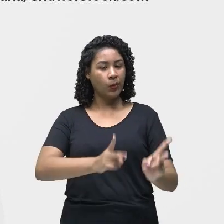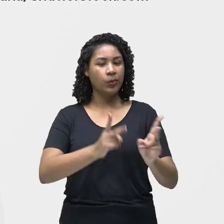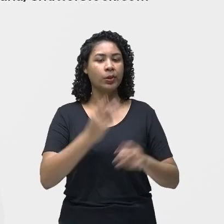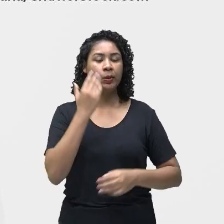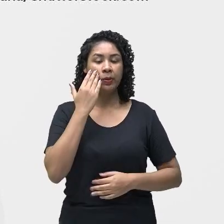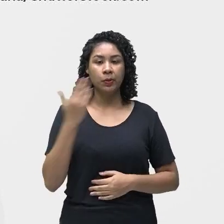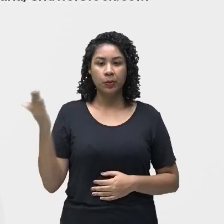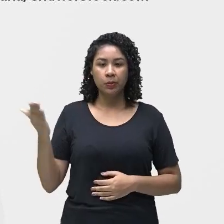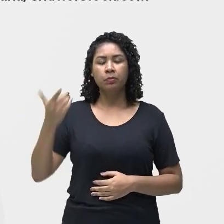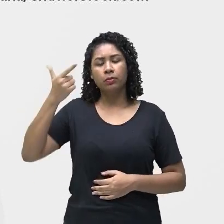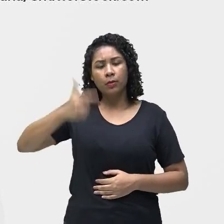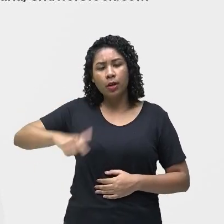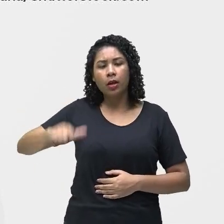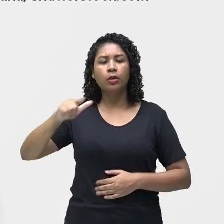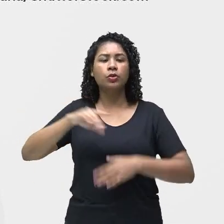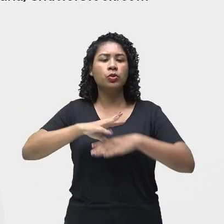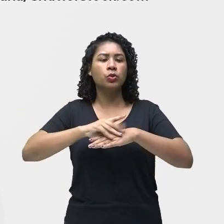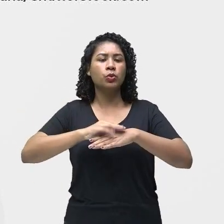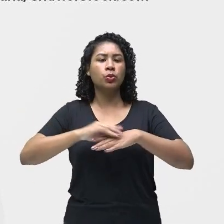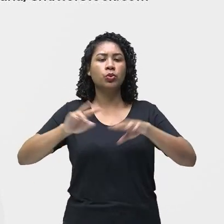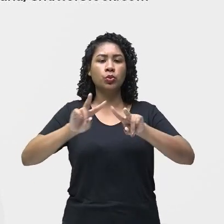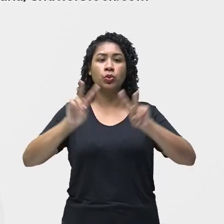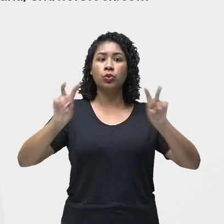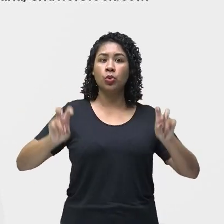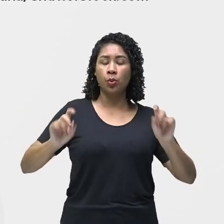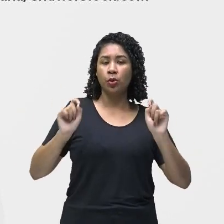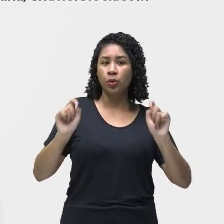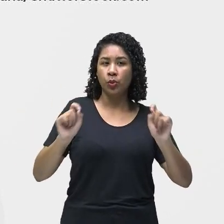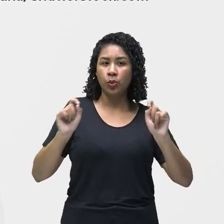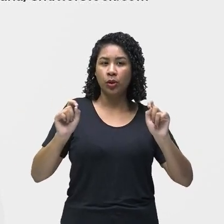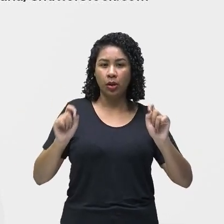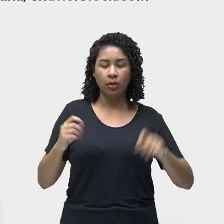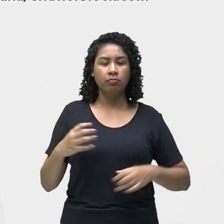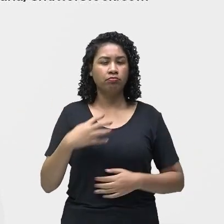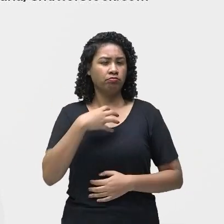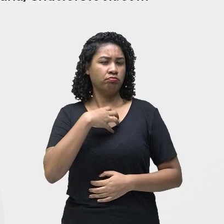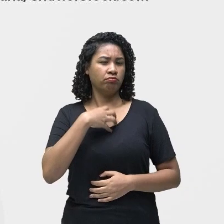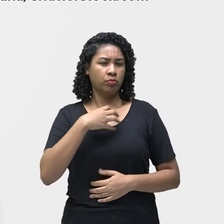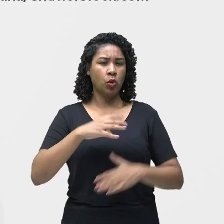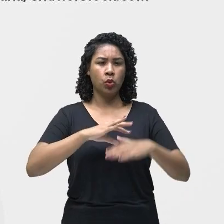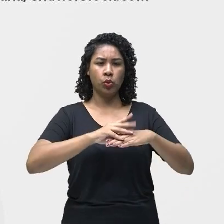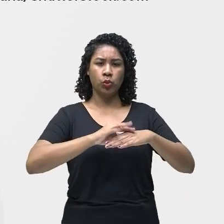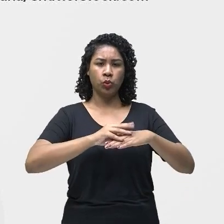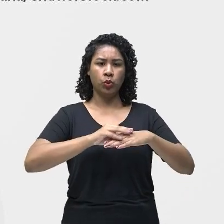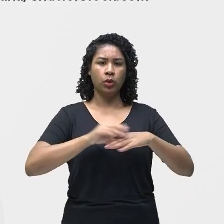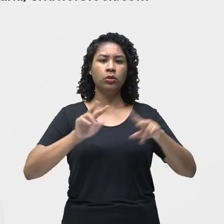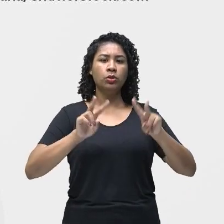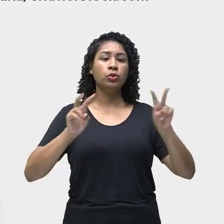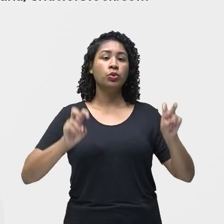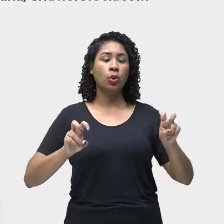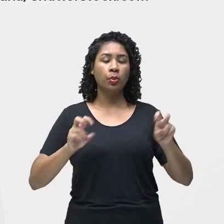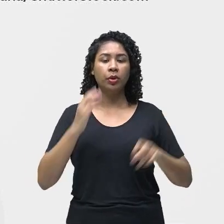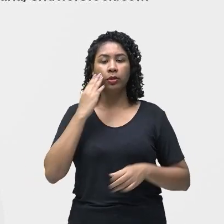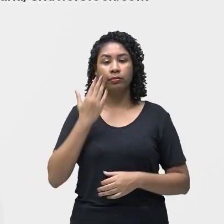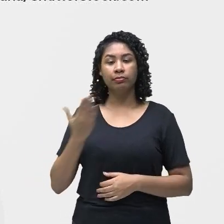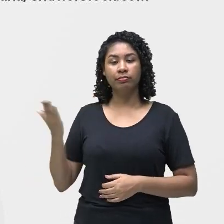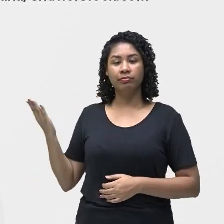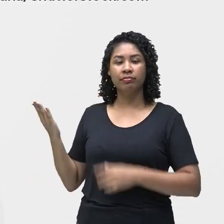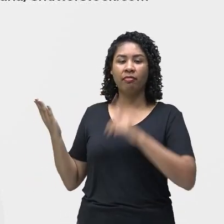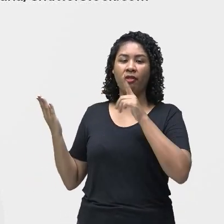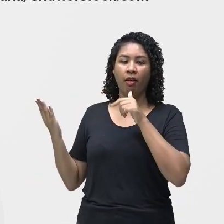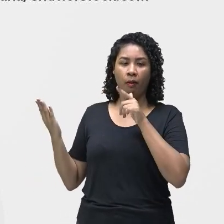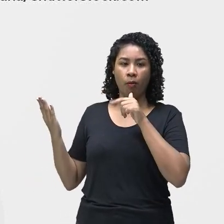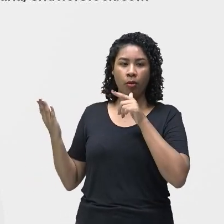sintomas de doenças relacionados à água. gente